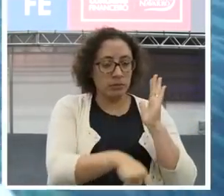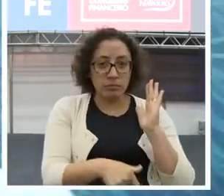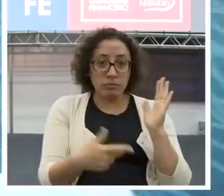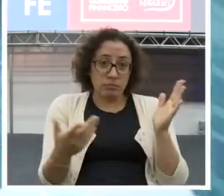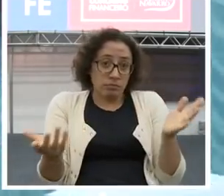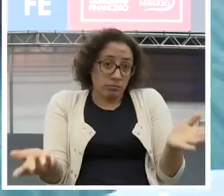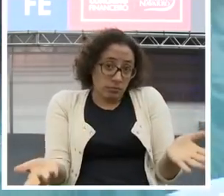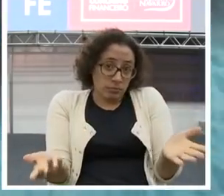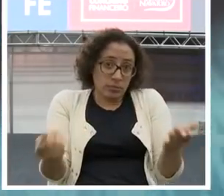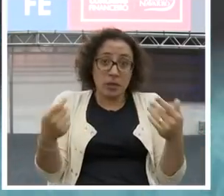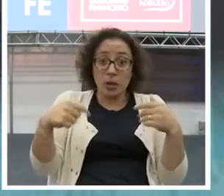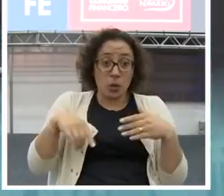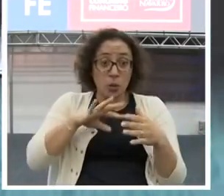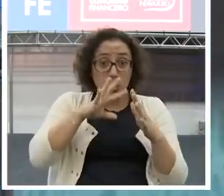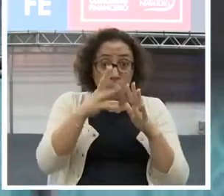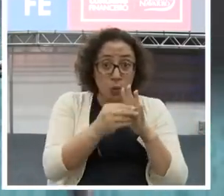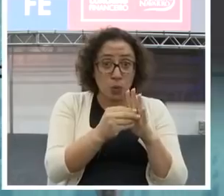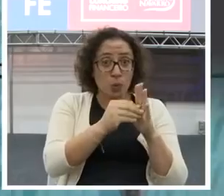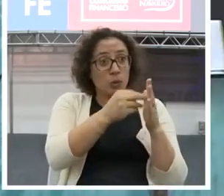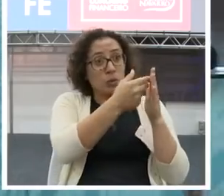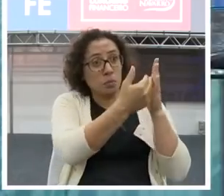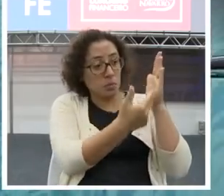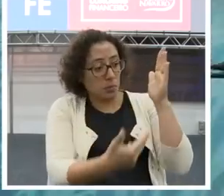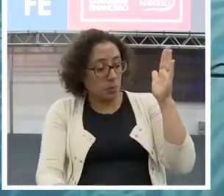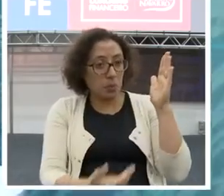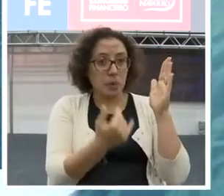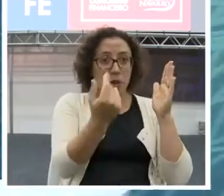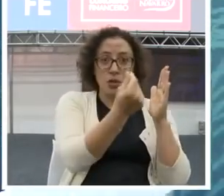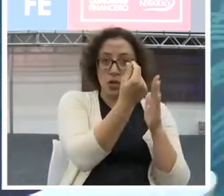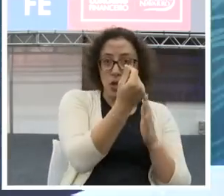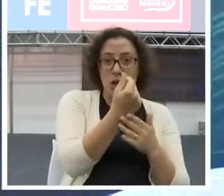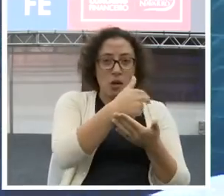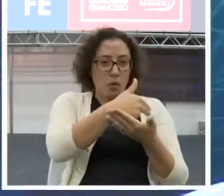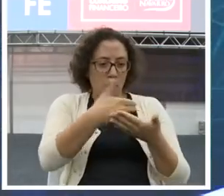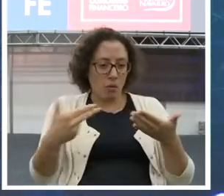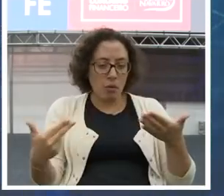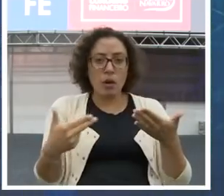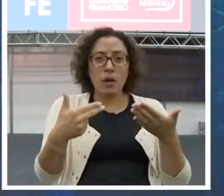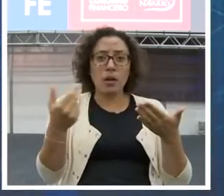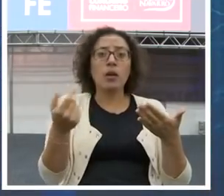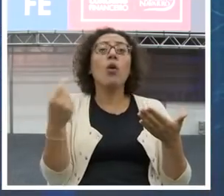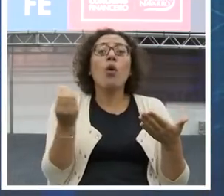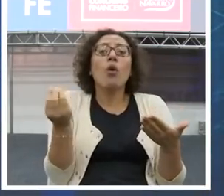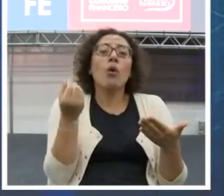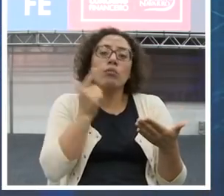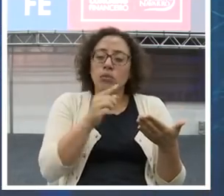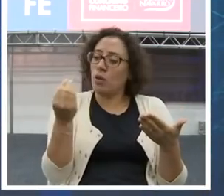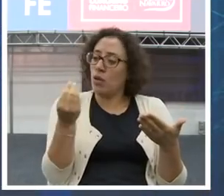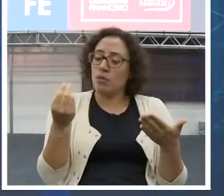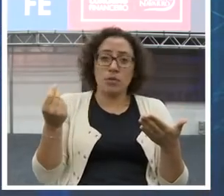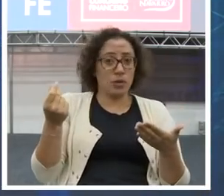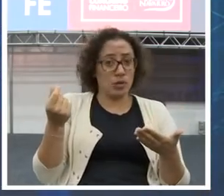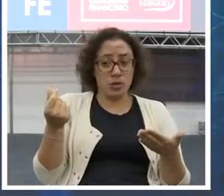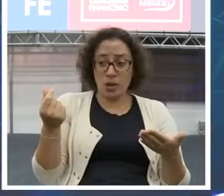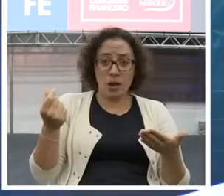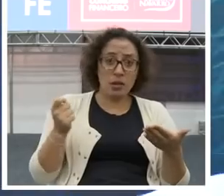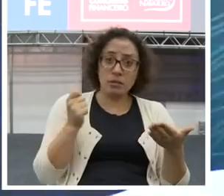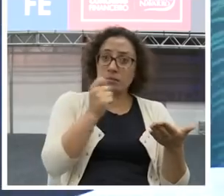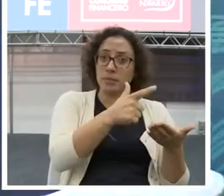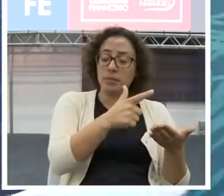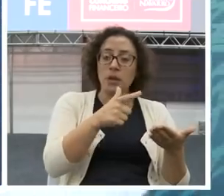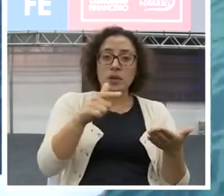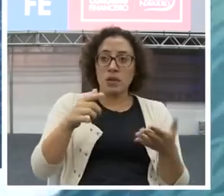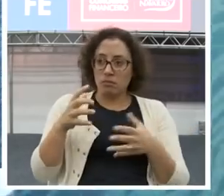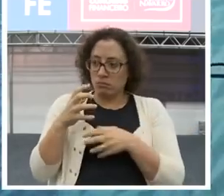desprezar os benefícios do dinheiro. Você não tem que se apegar ao dinheiro. Você tem que se apegar ao que ele te